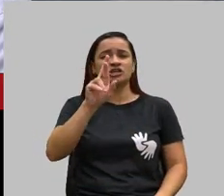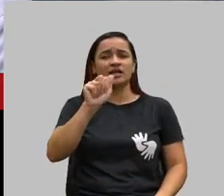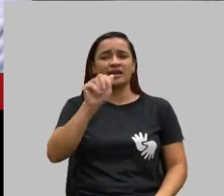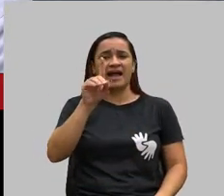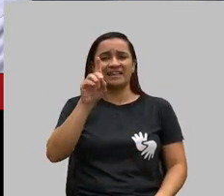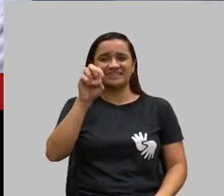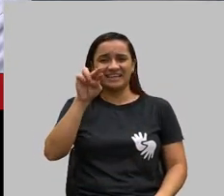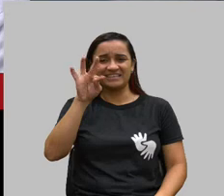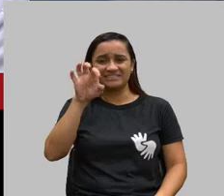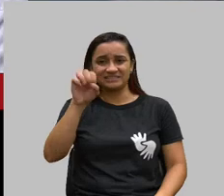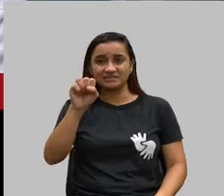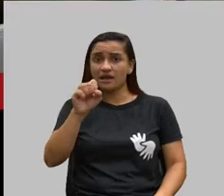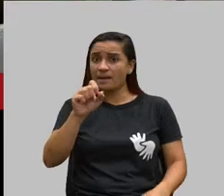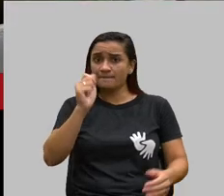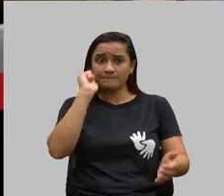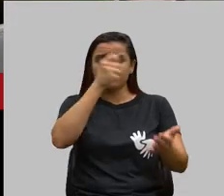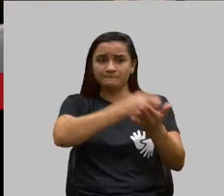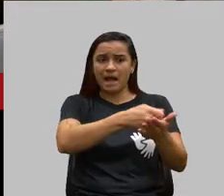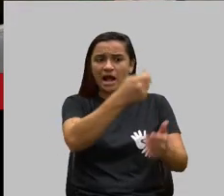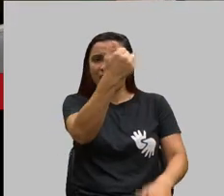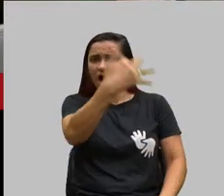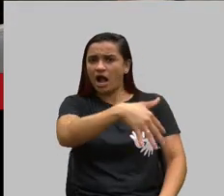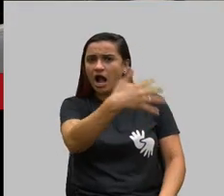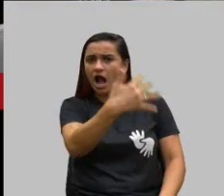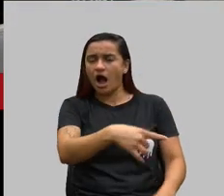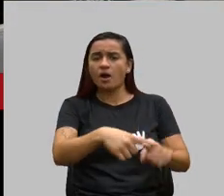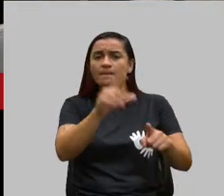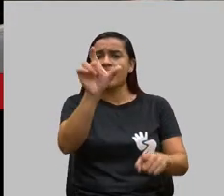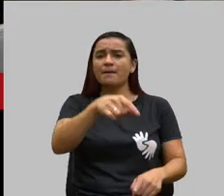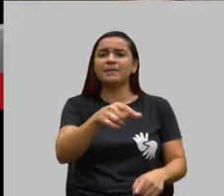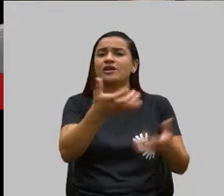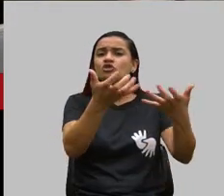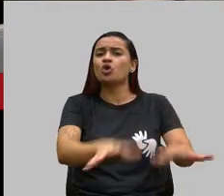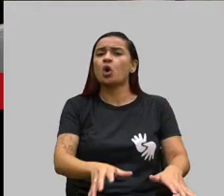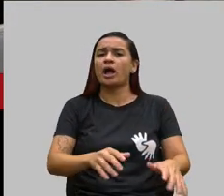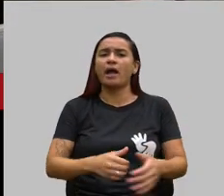justiça contra o plano. porque o plano simplesmente não cobre nada que ele quer.